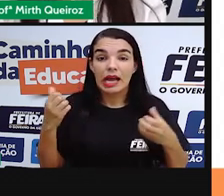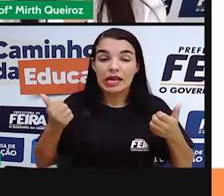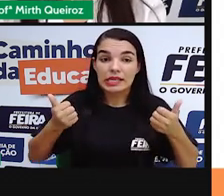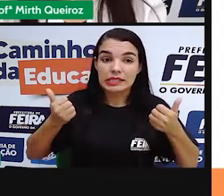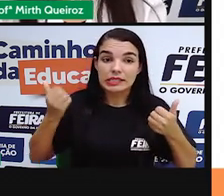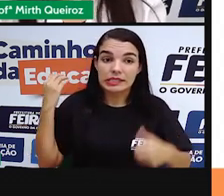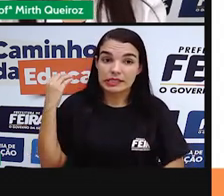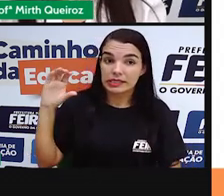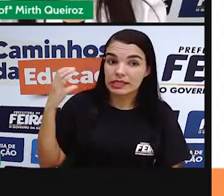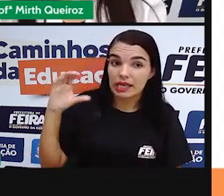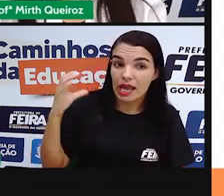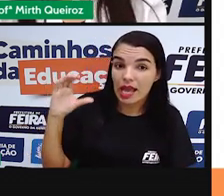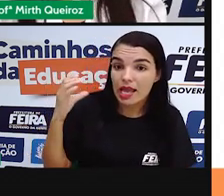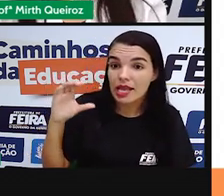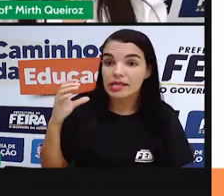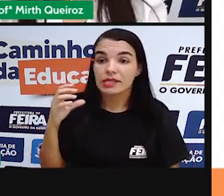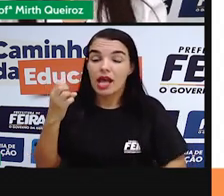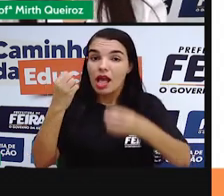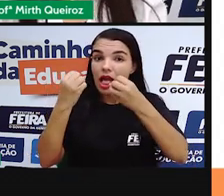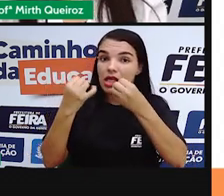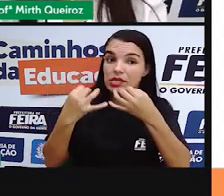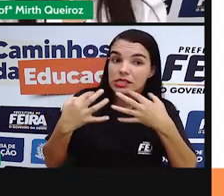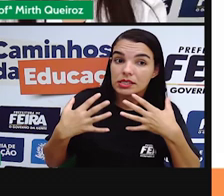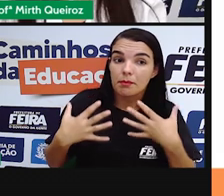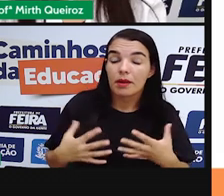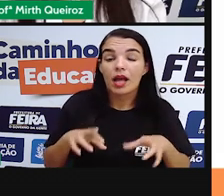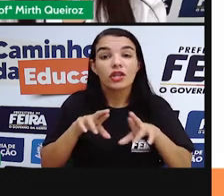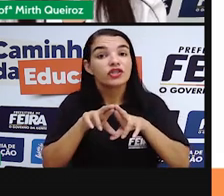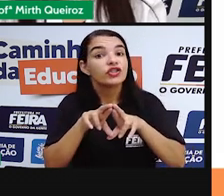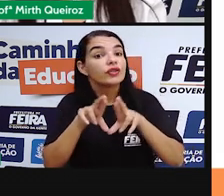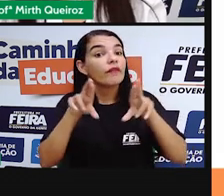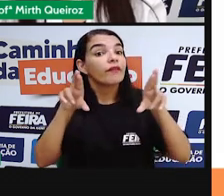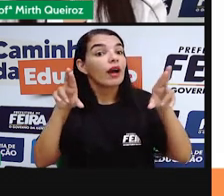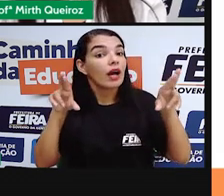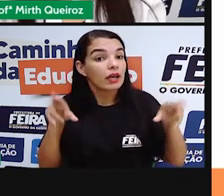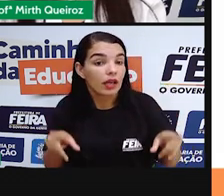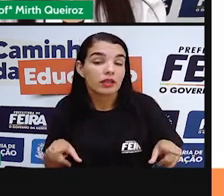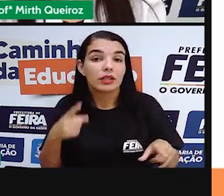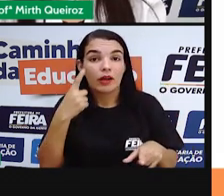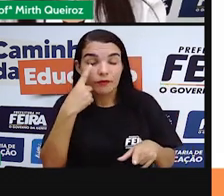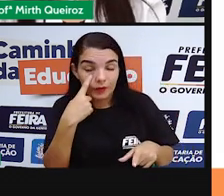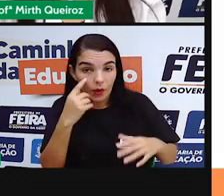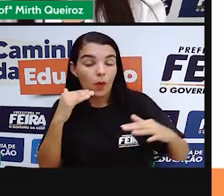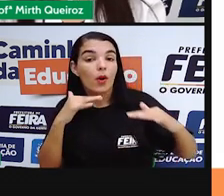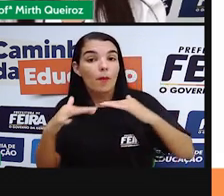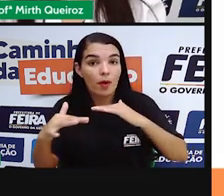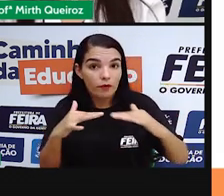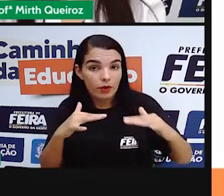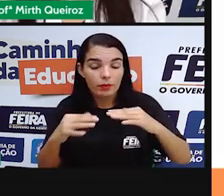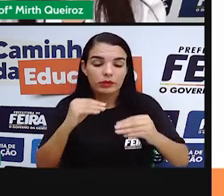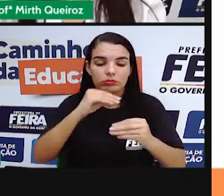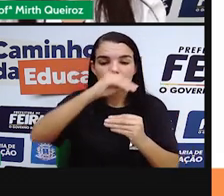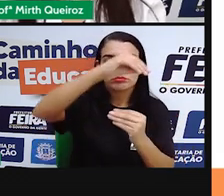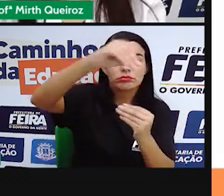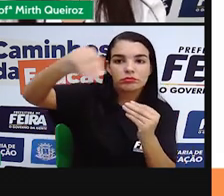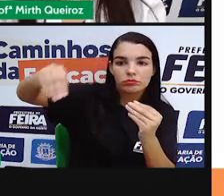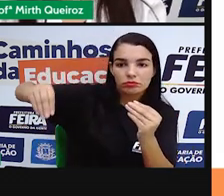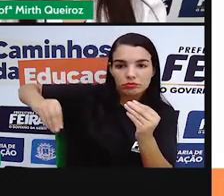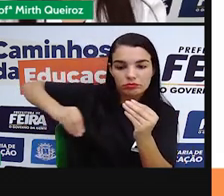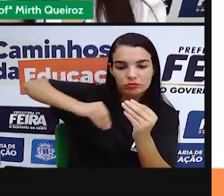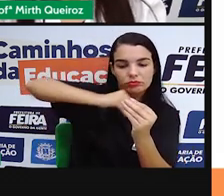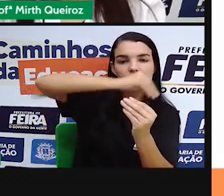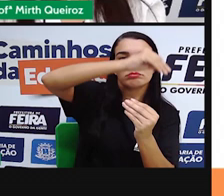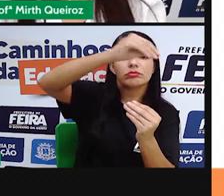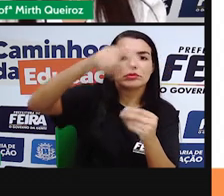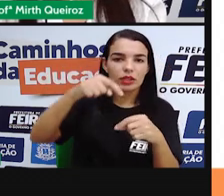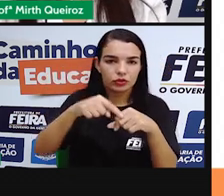estudamos, né, que o surgimento das estações tem tudo a ver com o movimento de translação, que é o movimento que a Terra